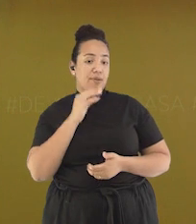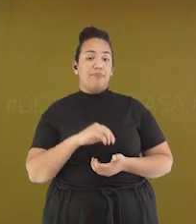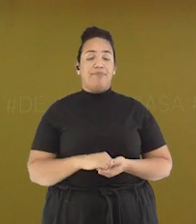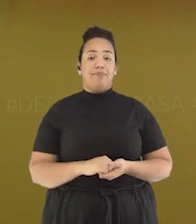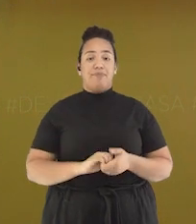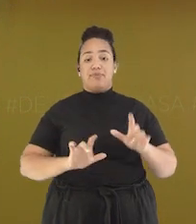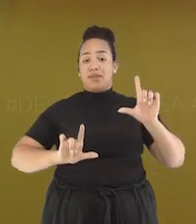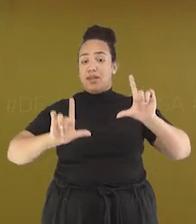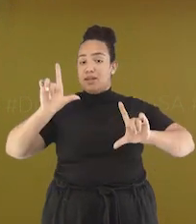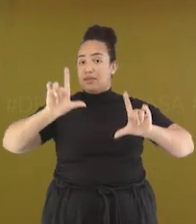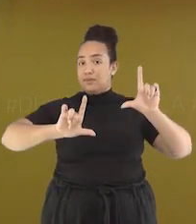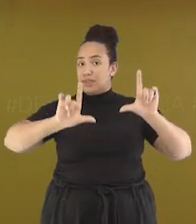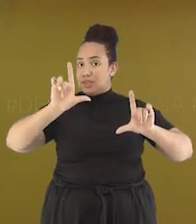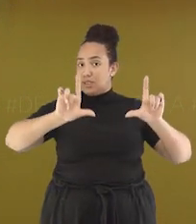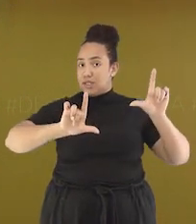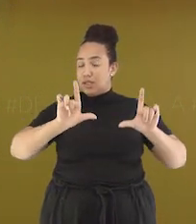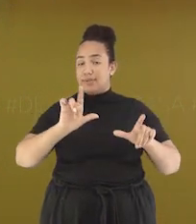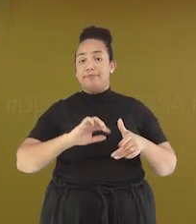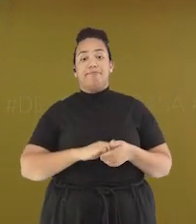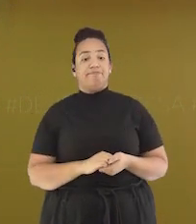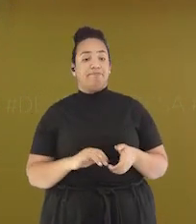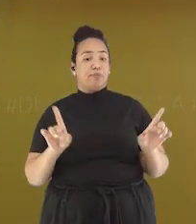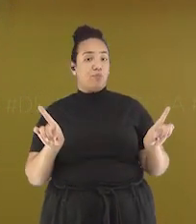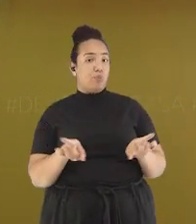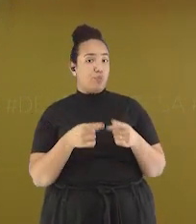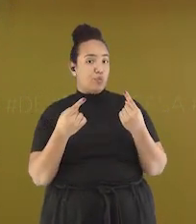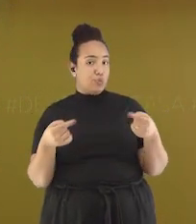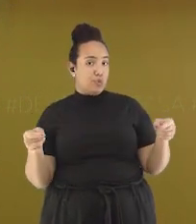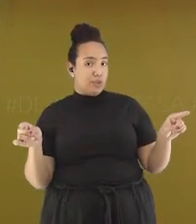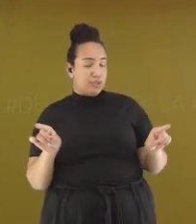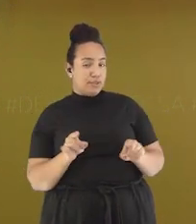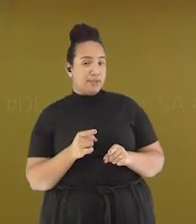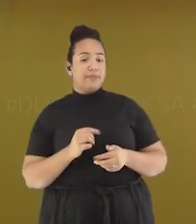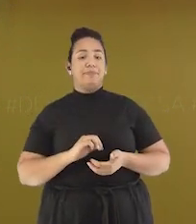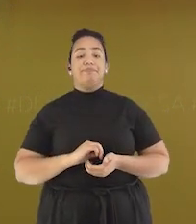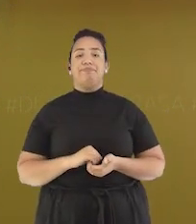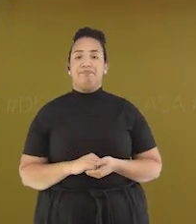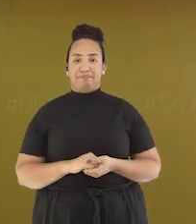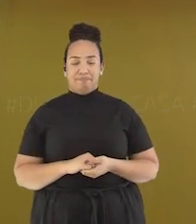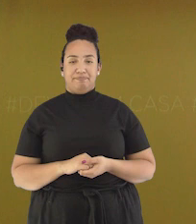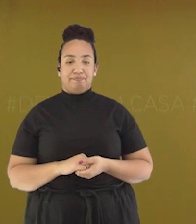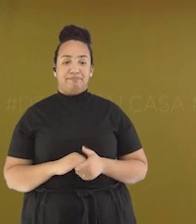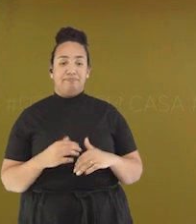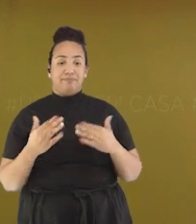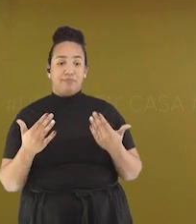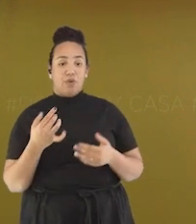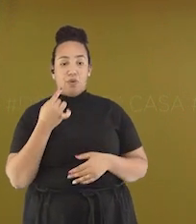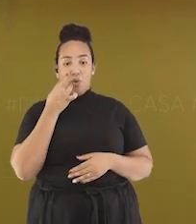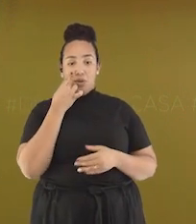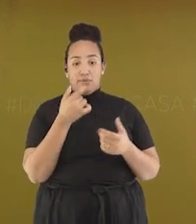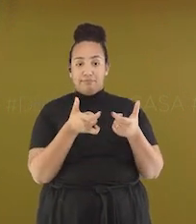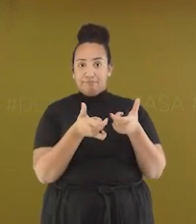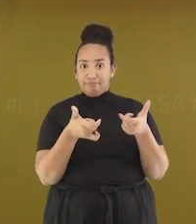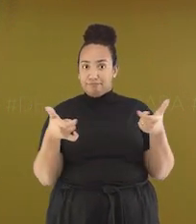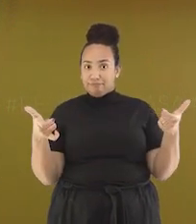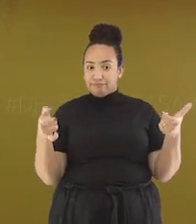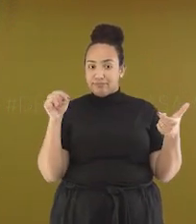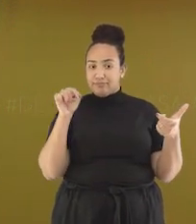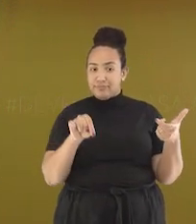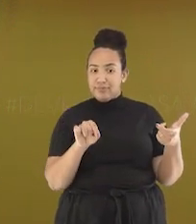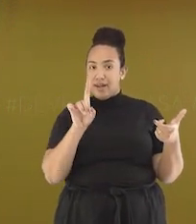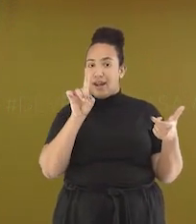televisão, música. As sílabas em destaque são as sílabas mais